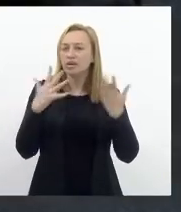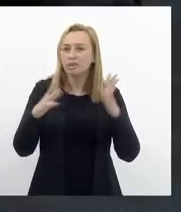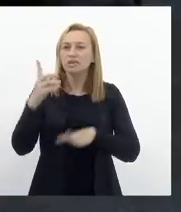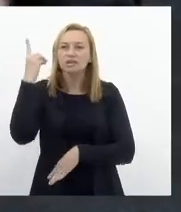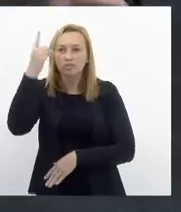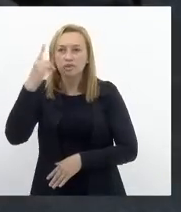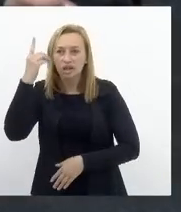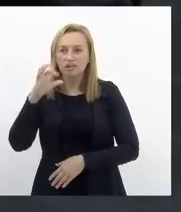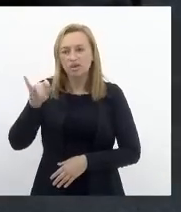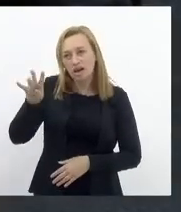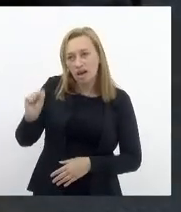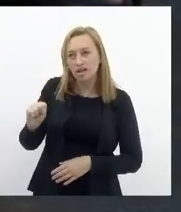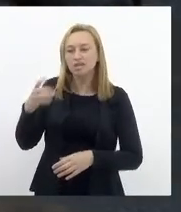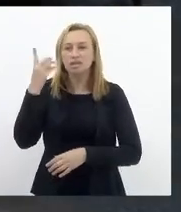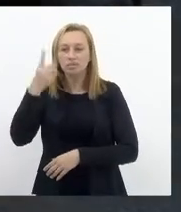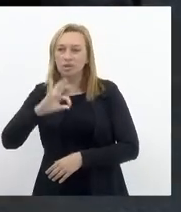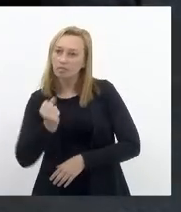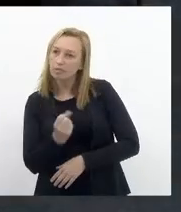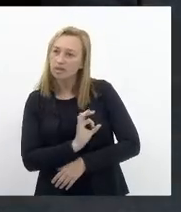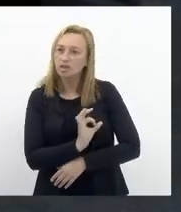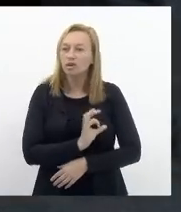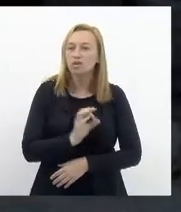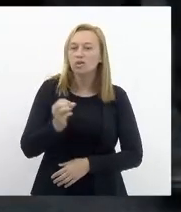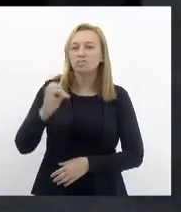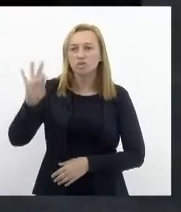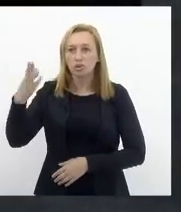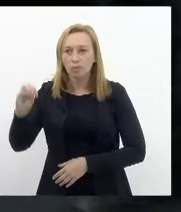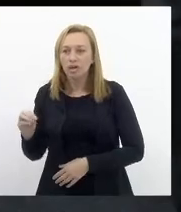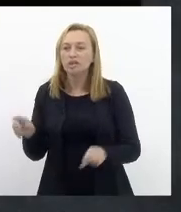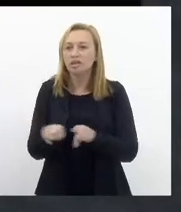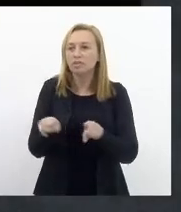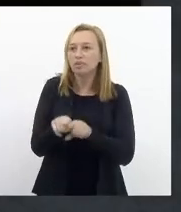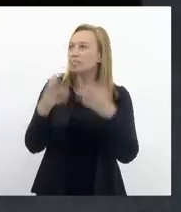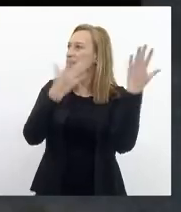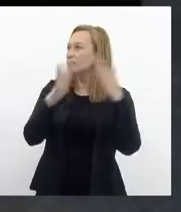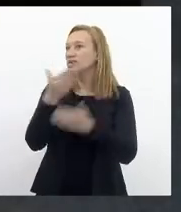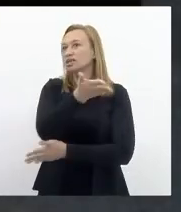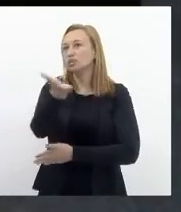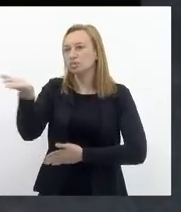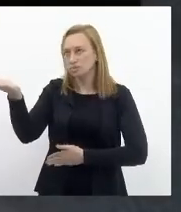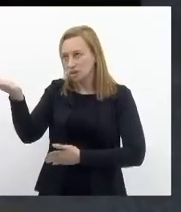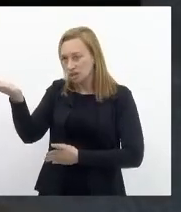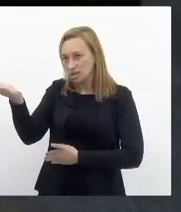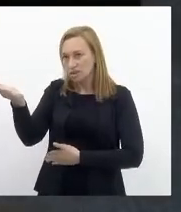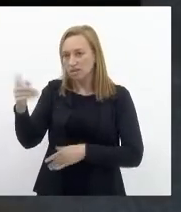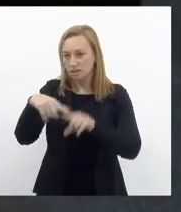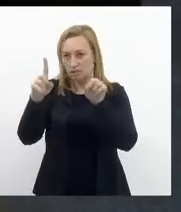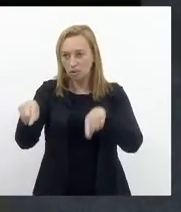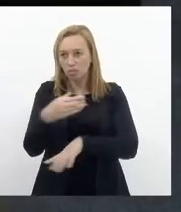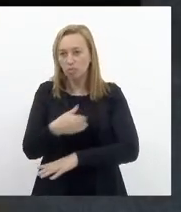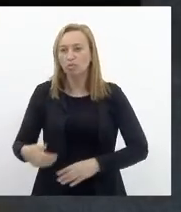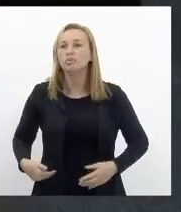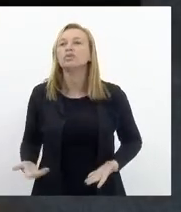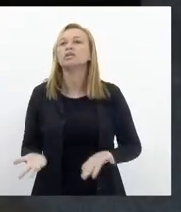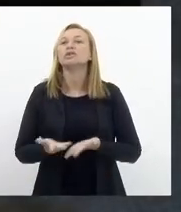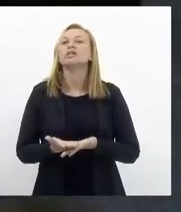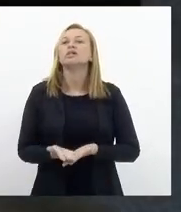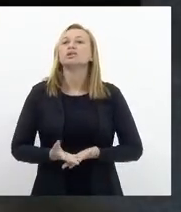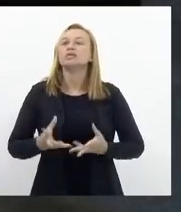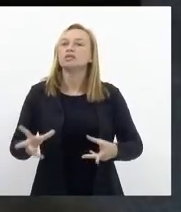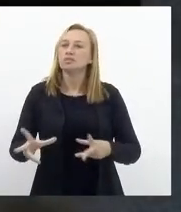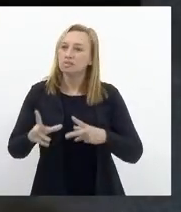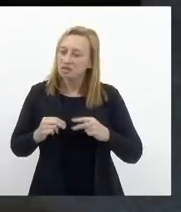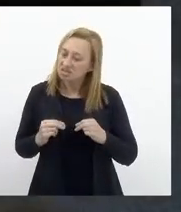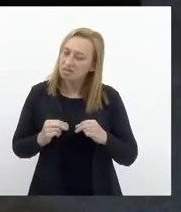Carlos Augusto, a doutora Marta Rocha, Márcio Galberto, e parabenizar a todos aqui da galeria, pelo meritório